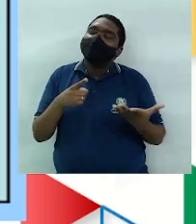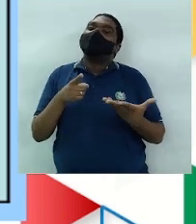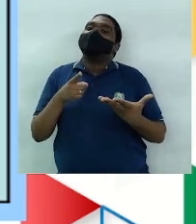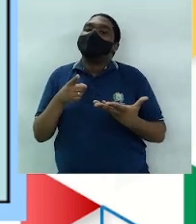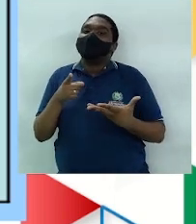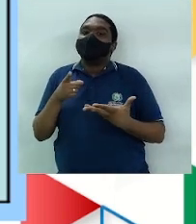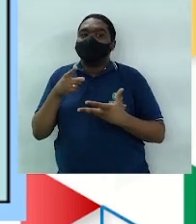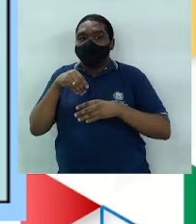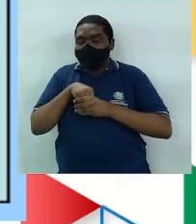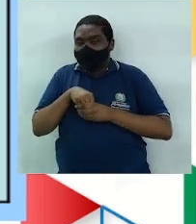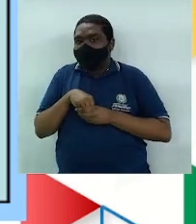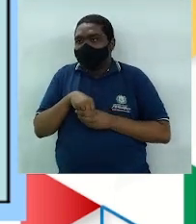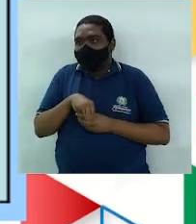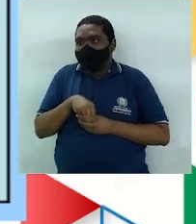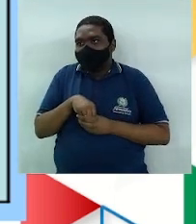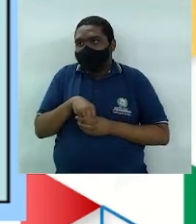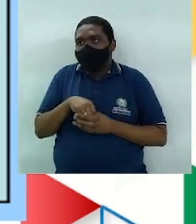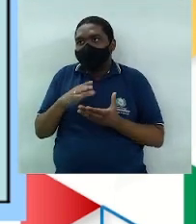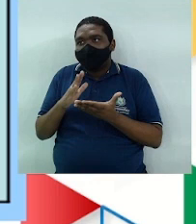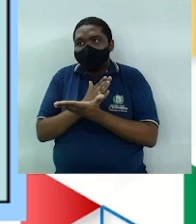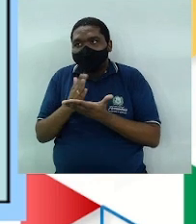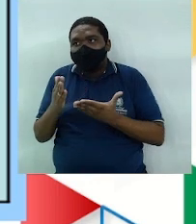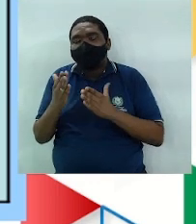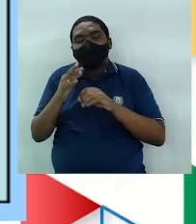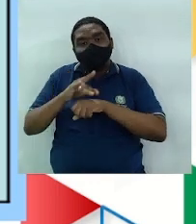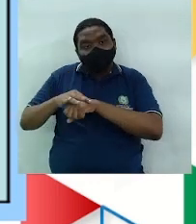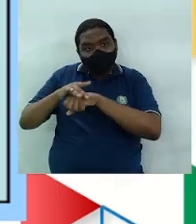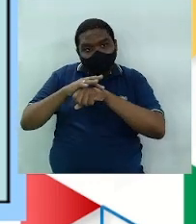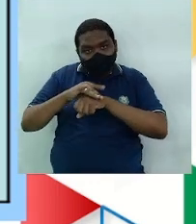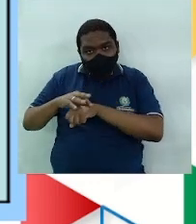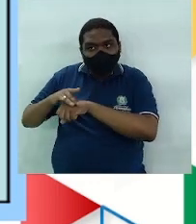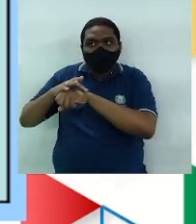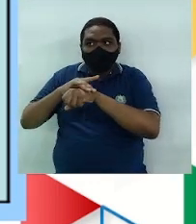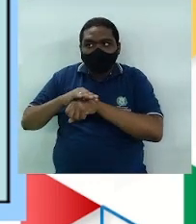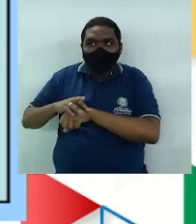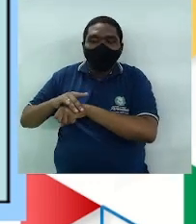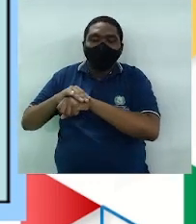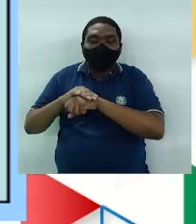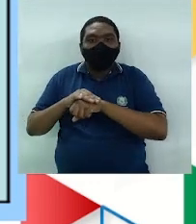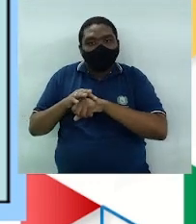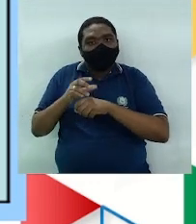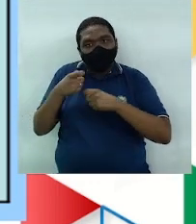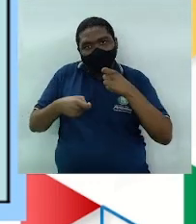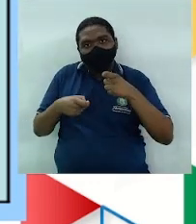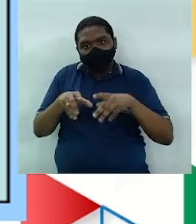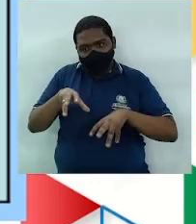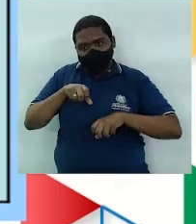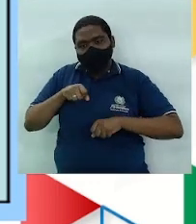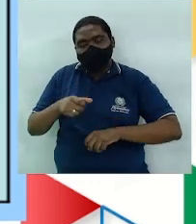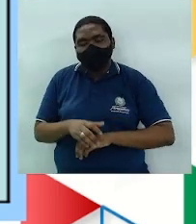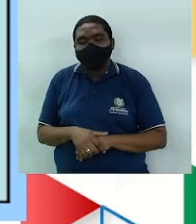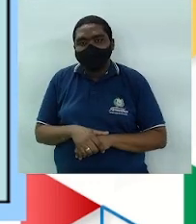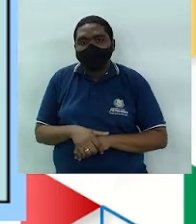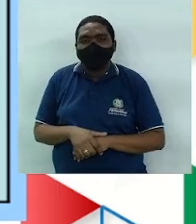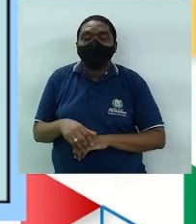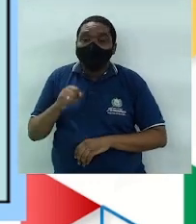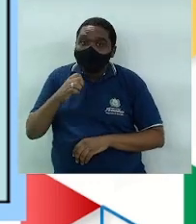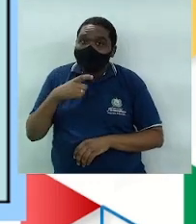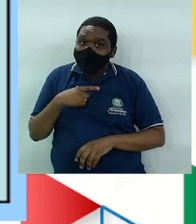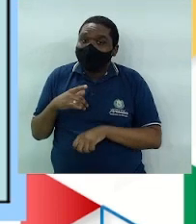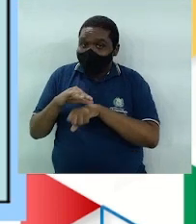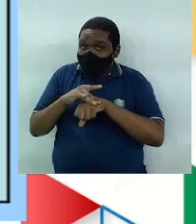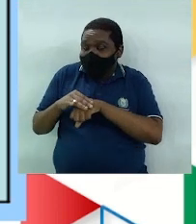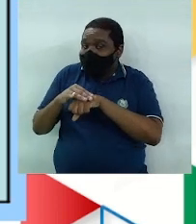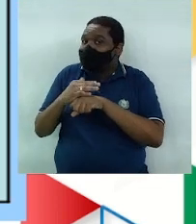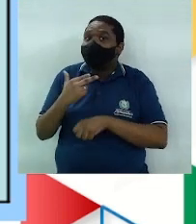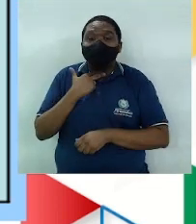caso da aquisição de algumas DSTs que são doenças sexualmente transmissíveis. Na presença de DSTs, o